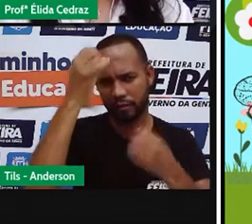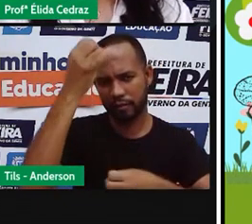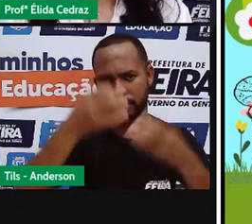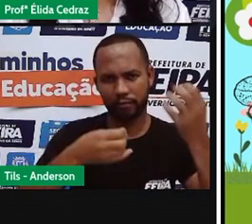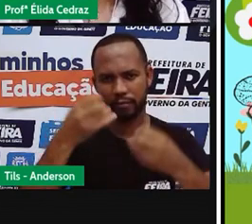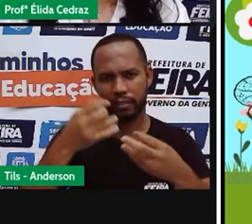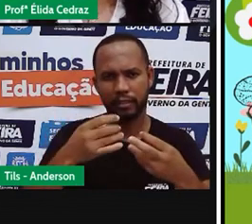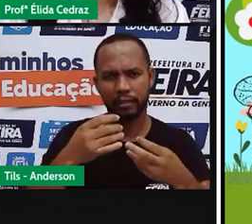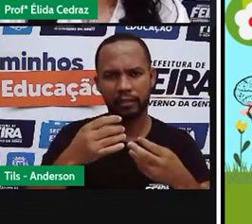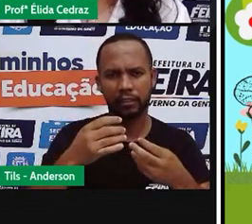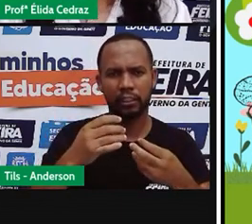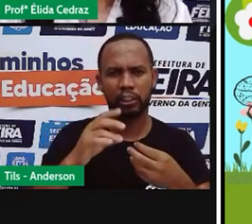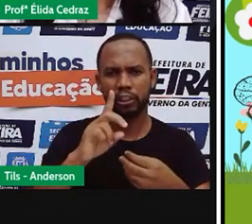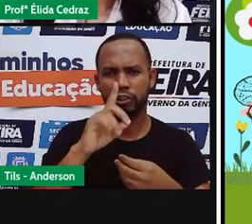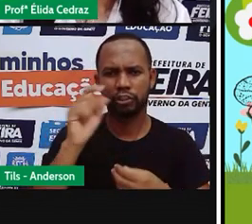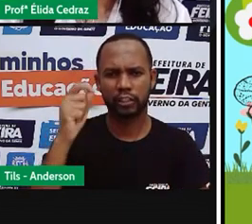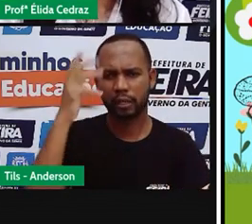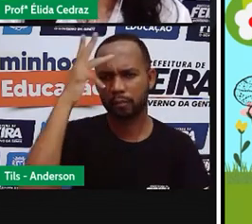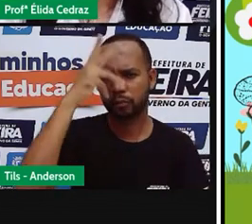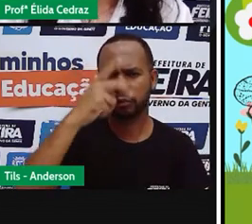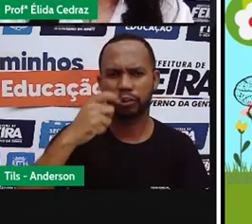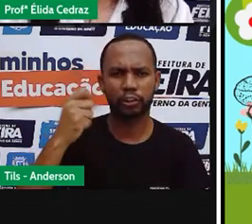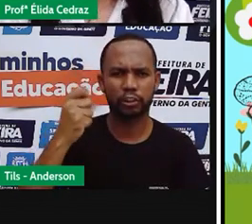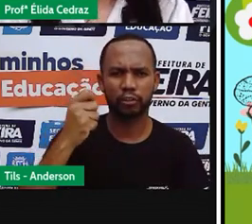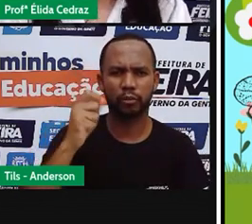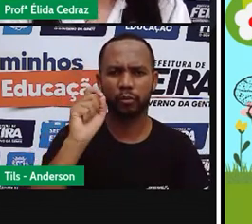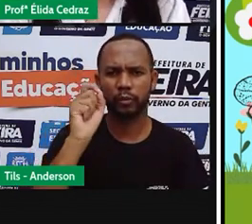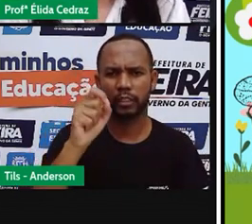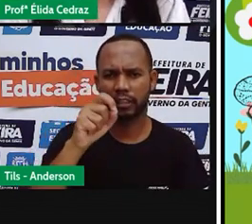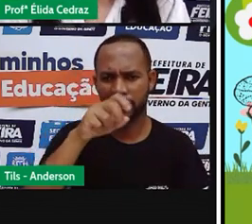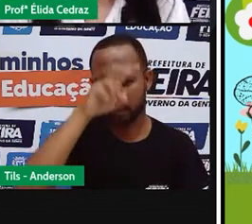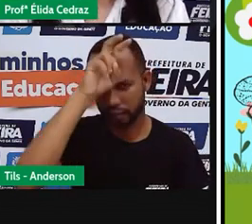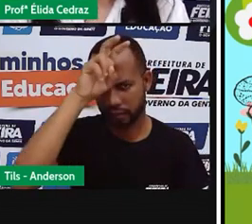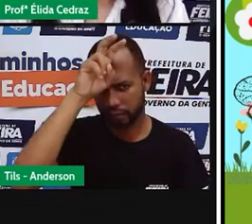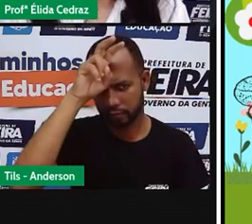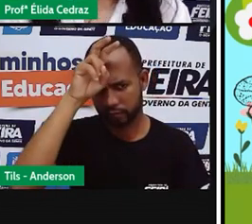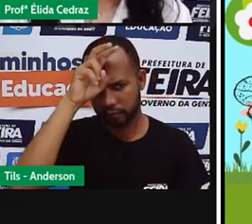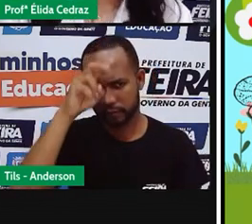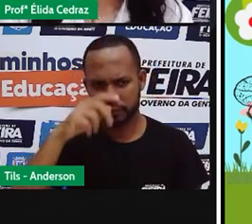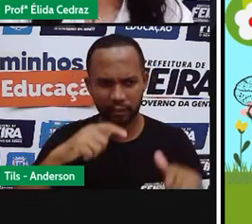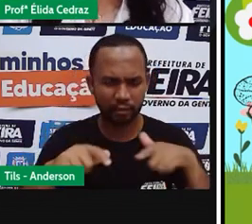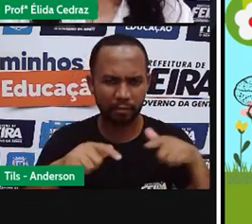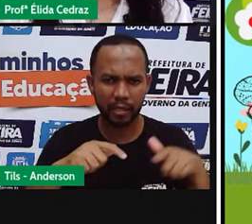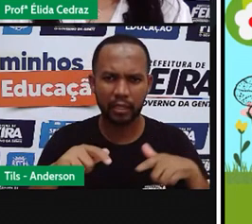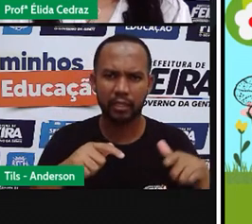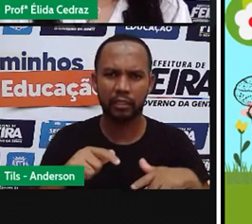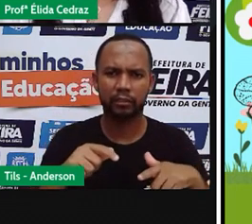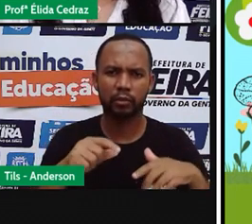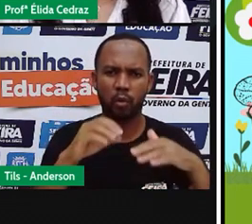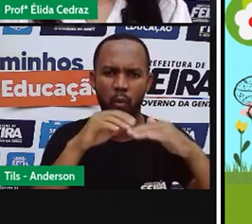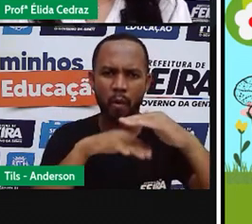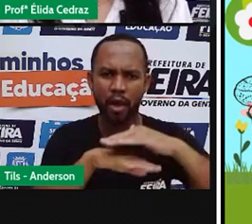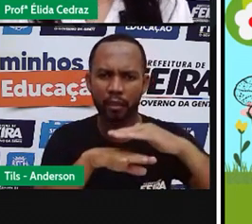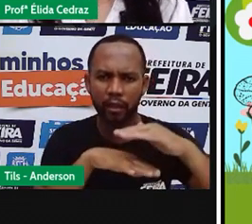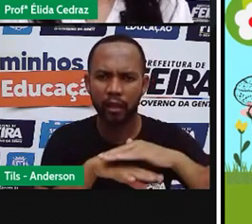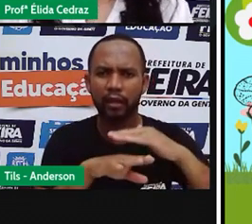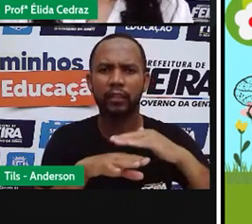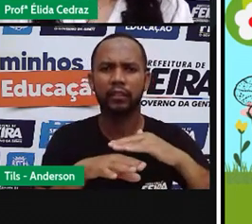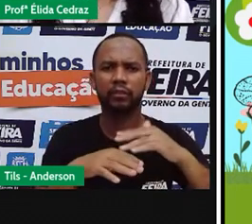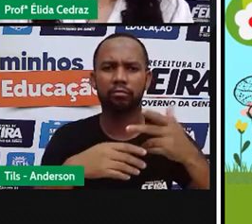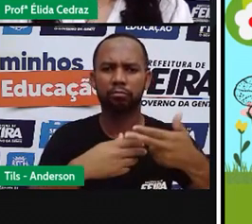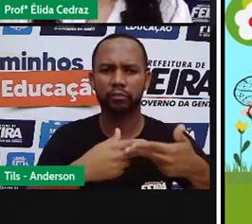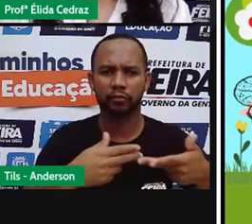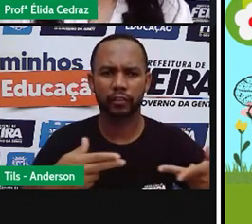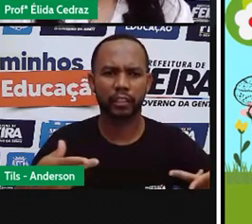tendo o maior trabalho para secar as suas reservas de comida. Depois de uma açúcarada, os